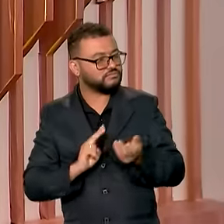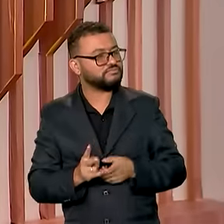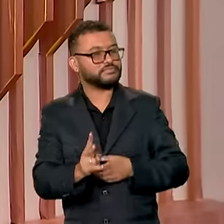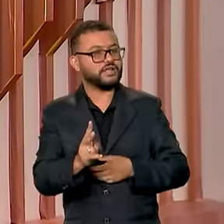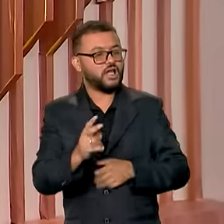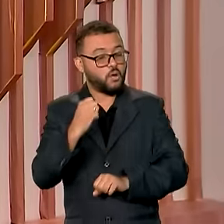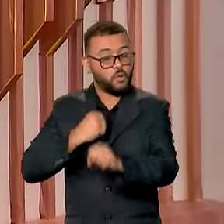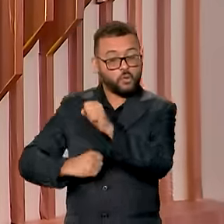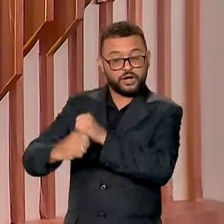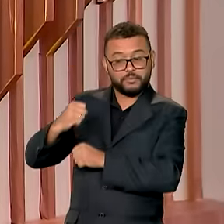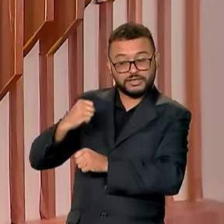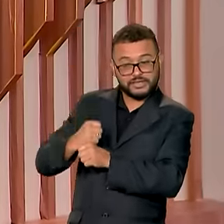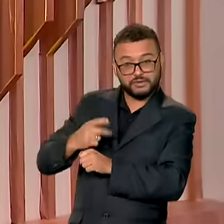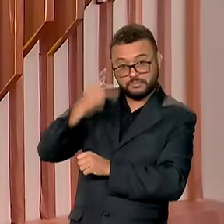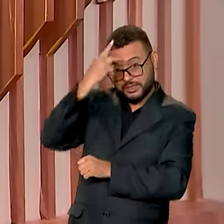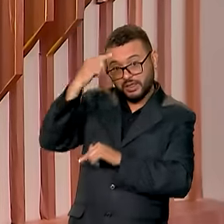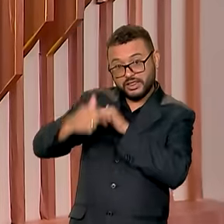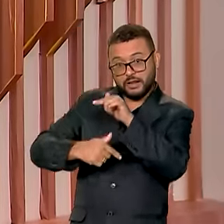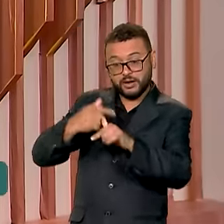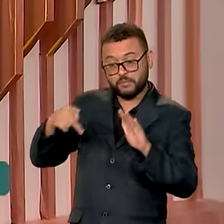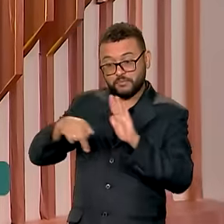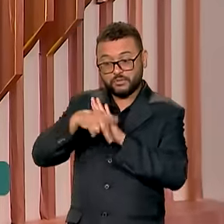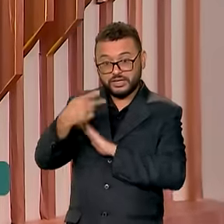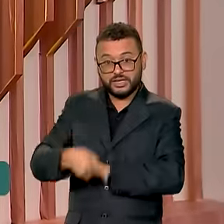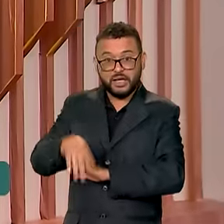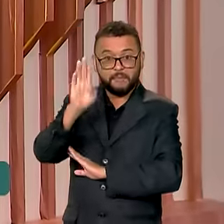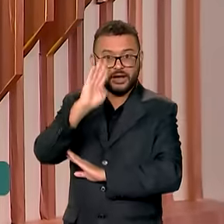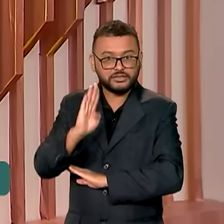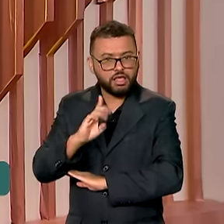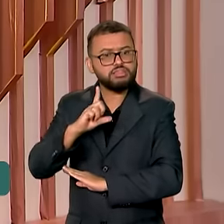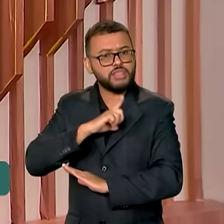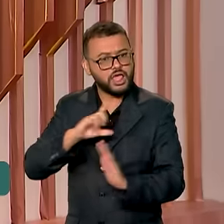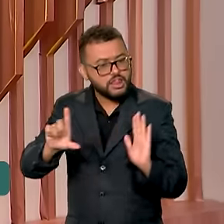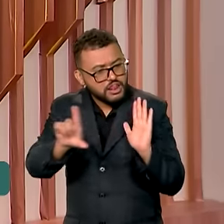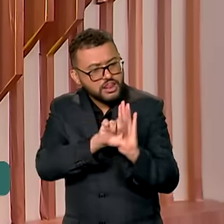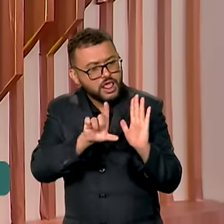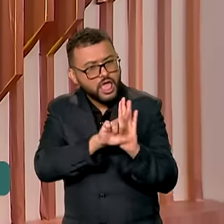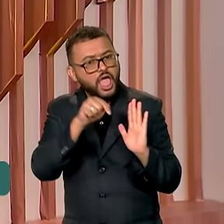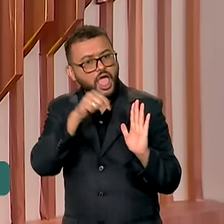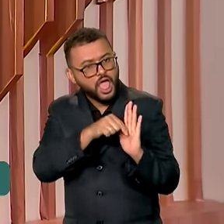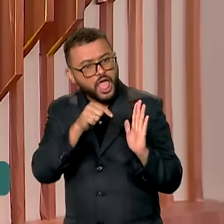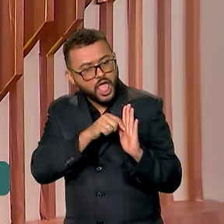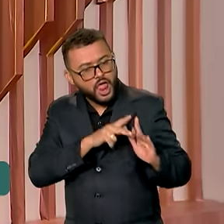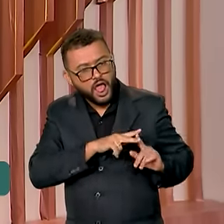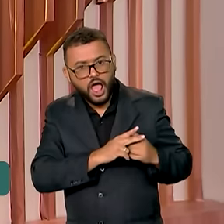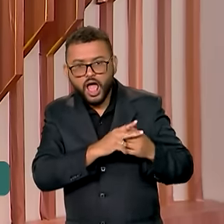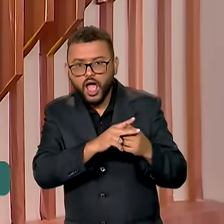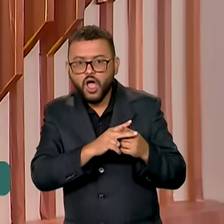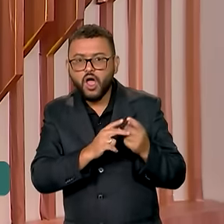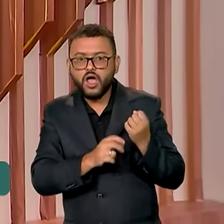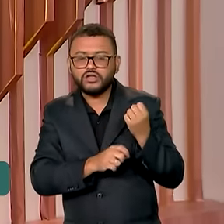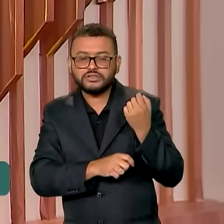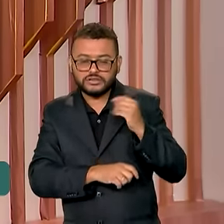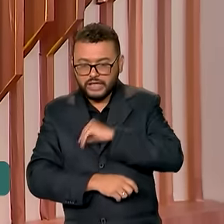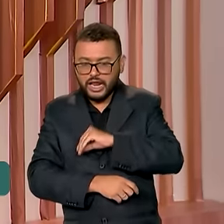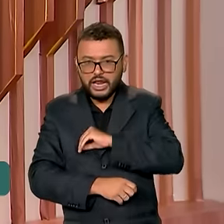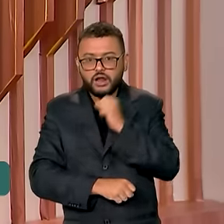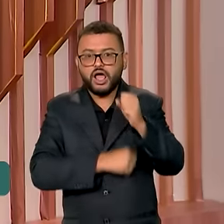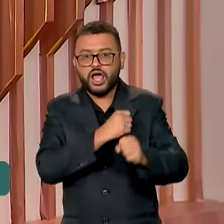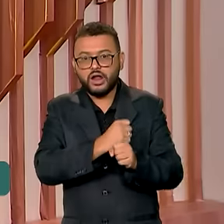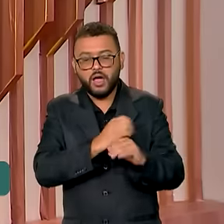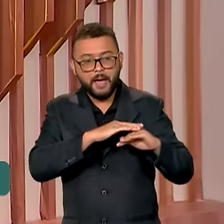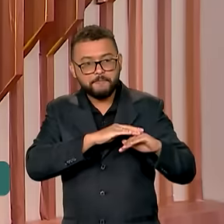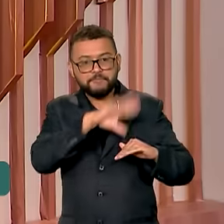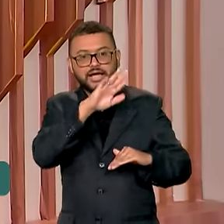desde o ano passado, os trabalhadores brasileiros contam com uma lei que garante o reajuste anual do salário mínimo acima da